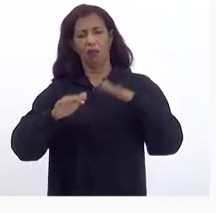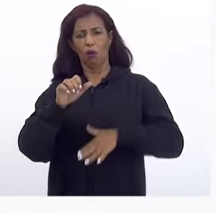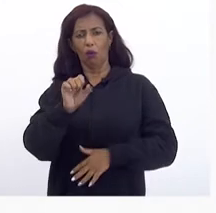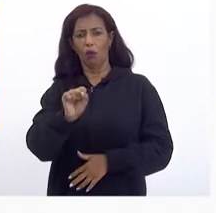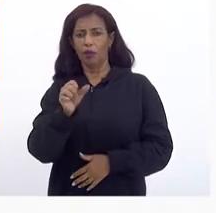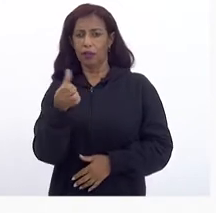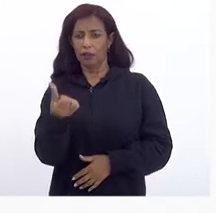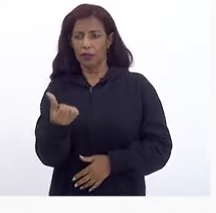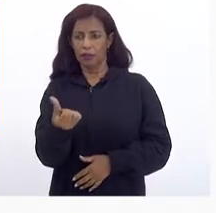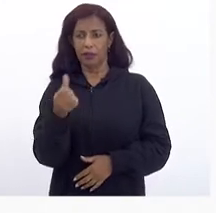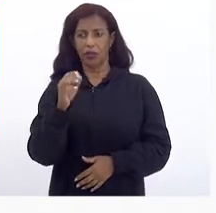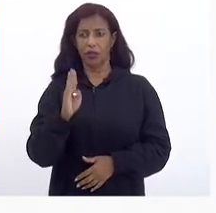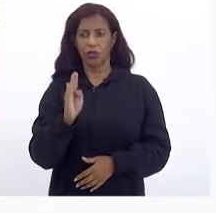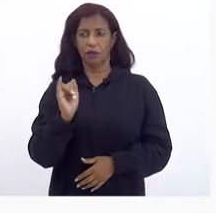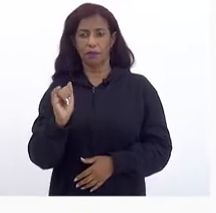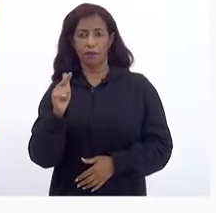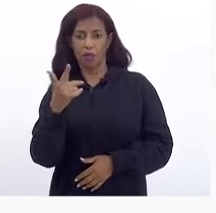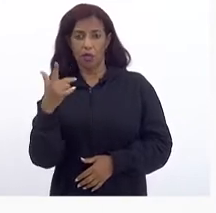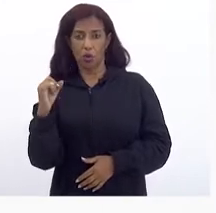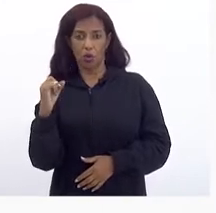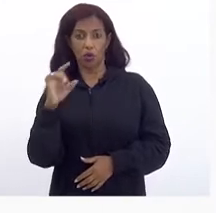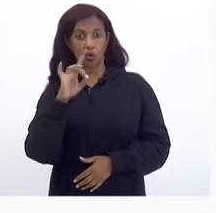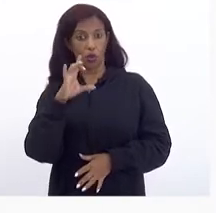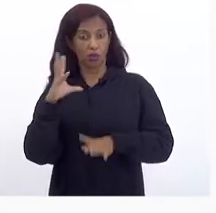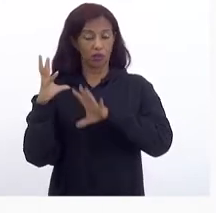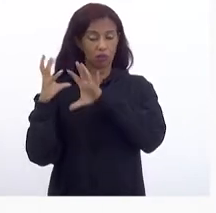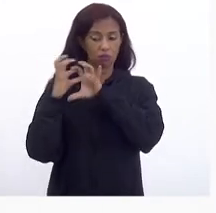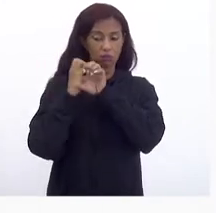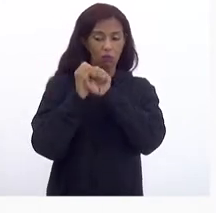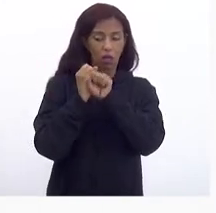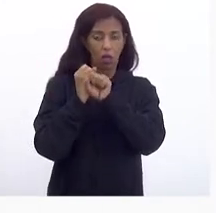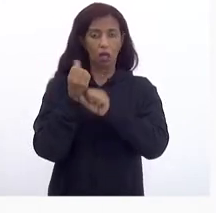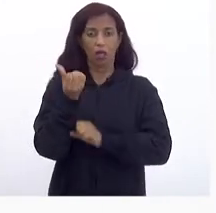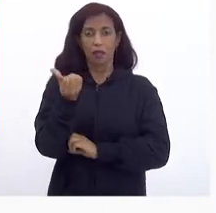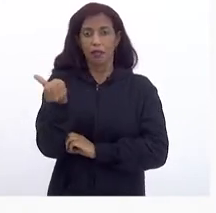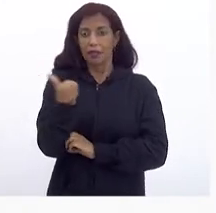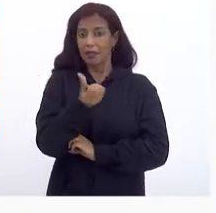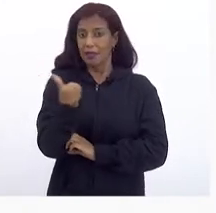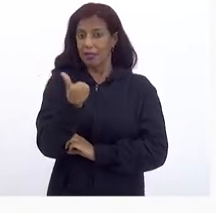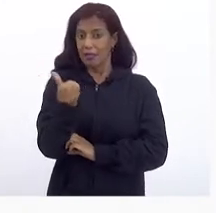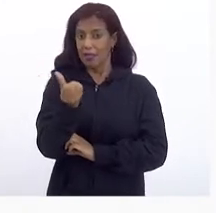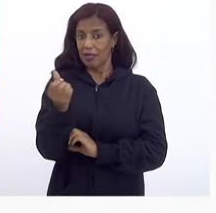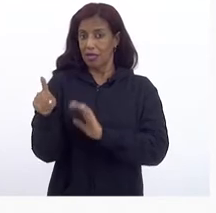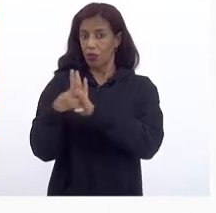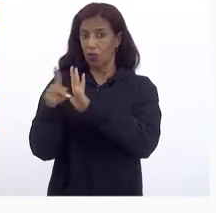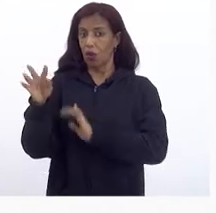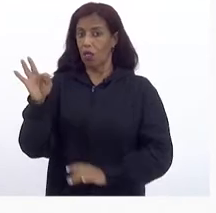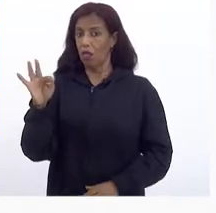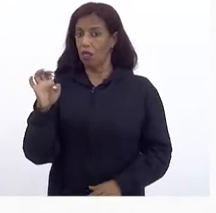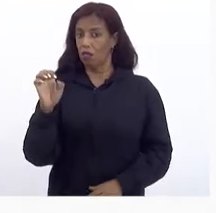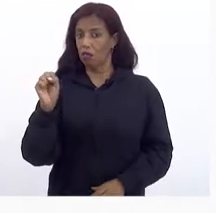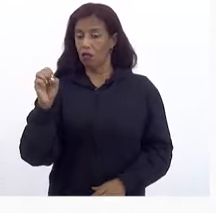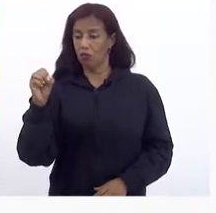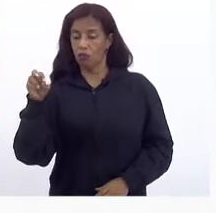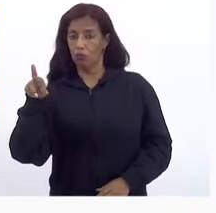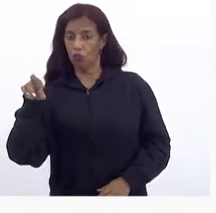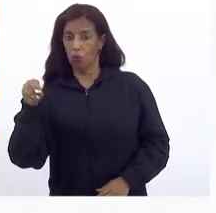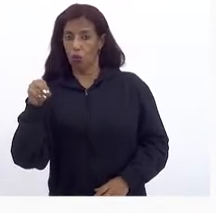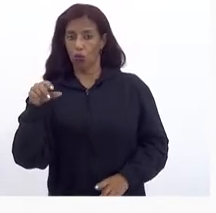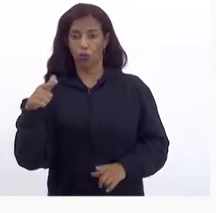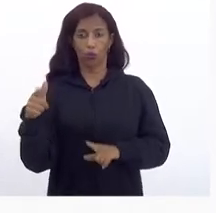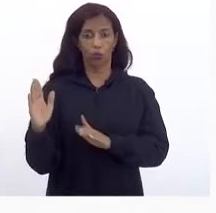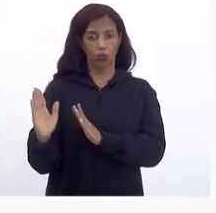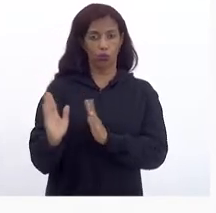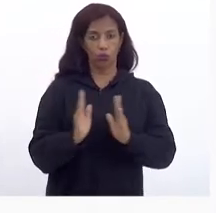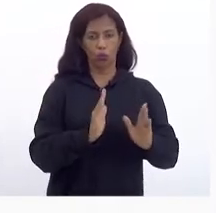Praticamente Sendo que Desse montante 67 é do Tesouro E 19 é de outras fontes